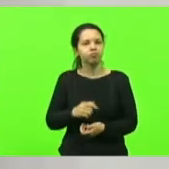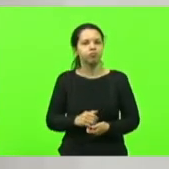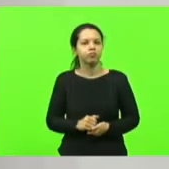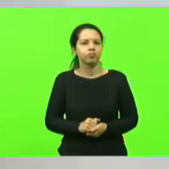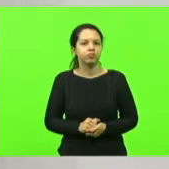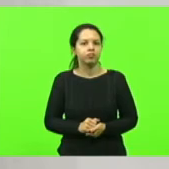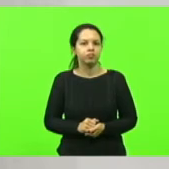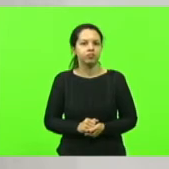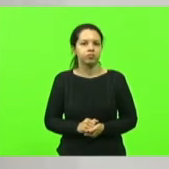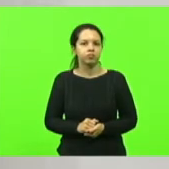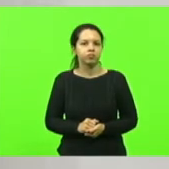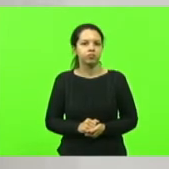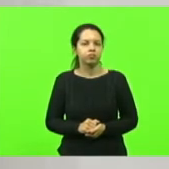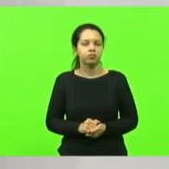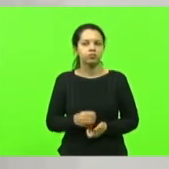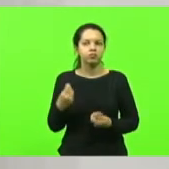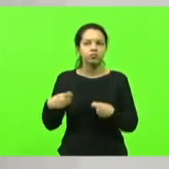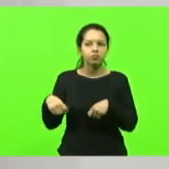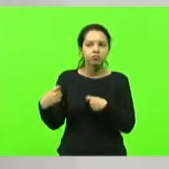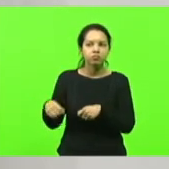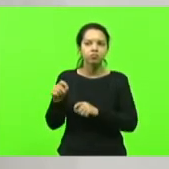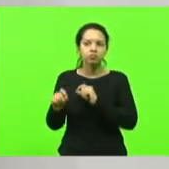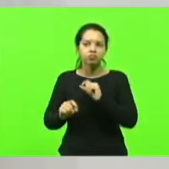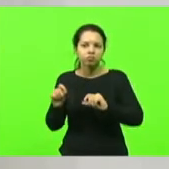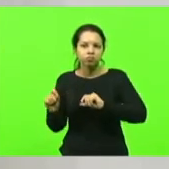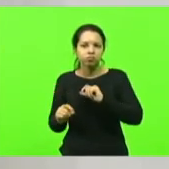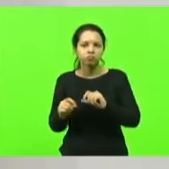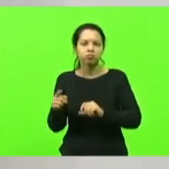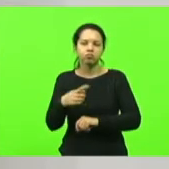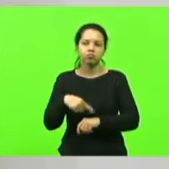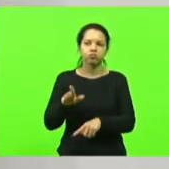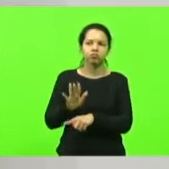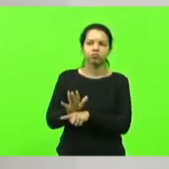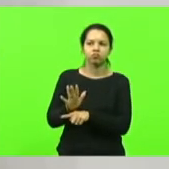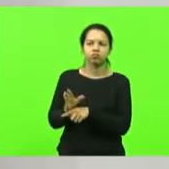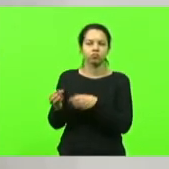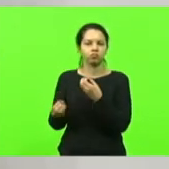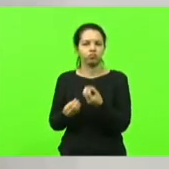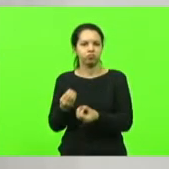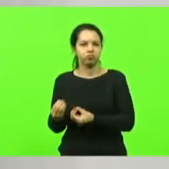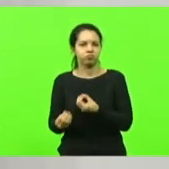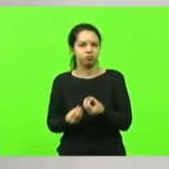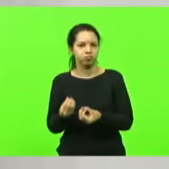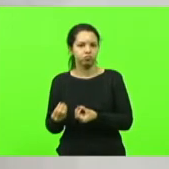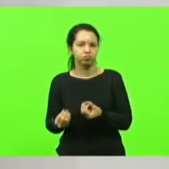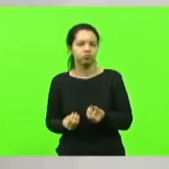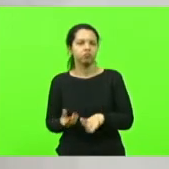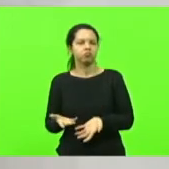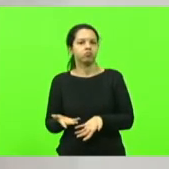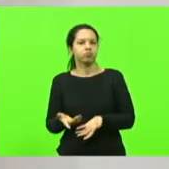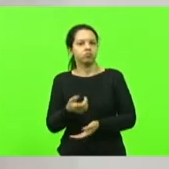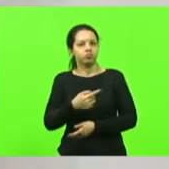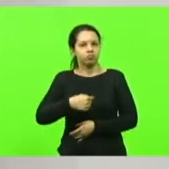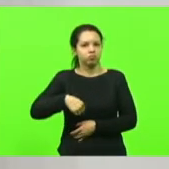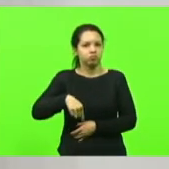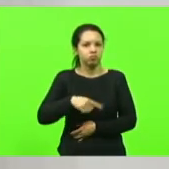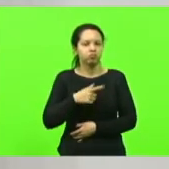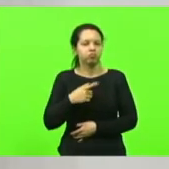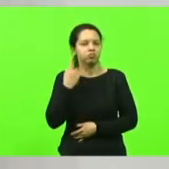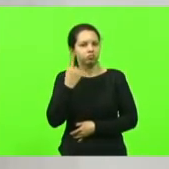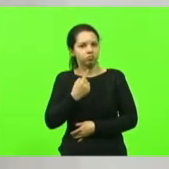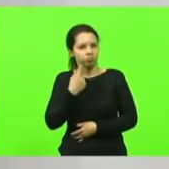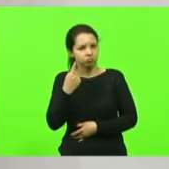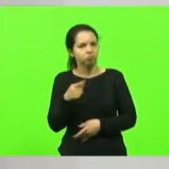tudo o que precisamos, o que podemos ajudar como deputado, a nossa atividade